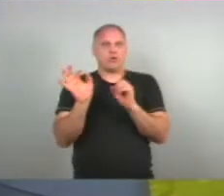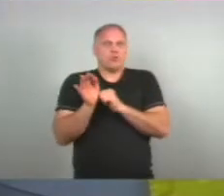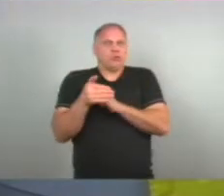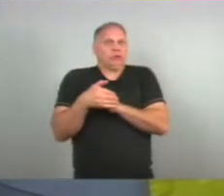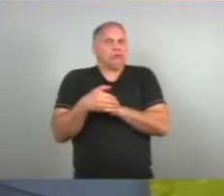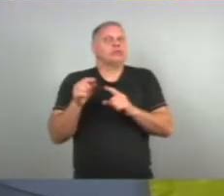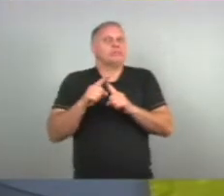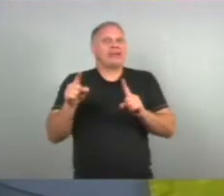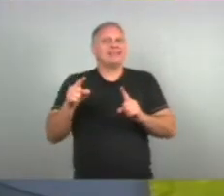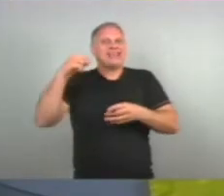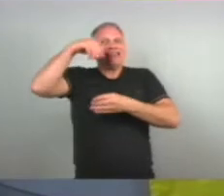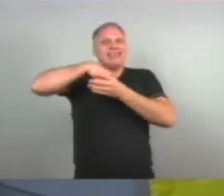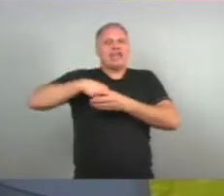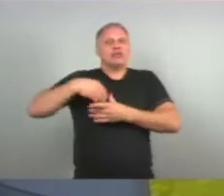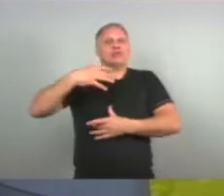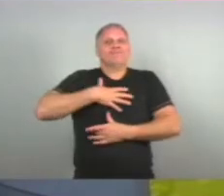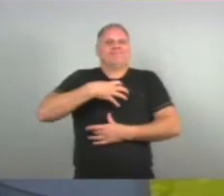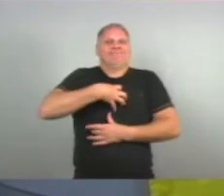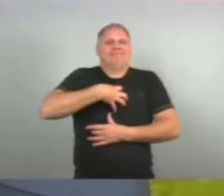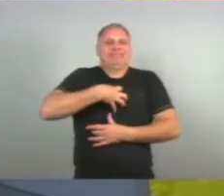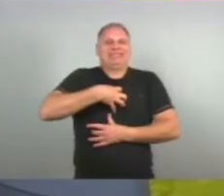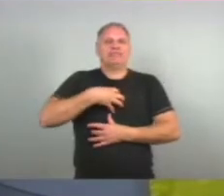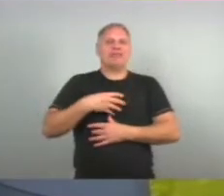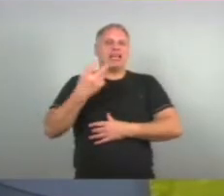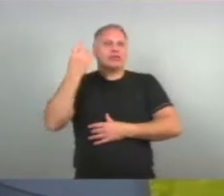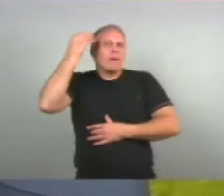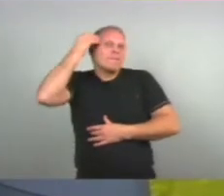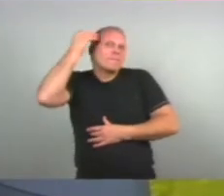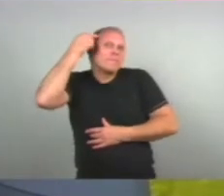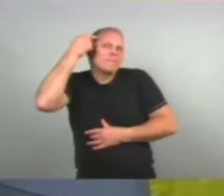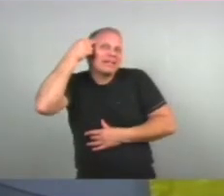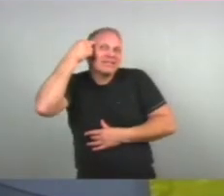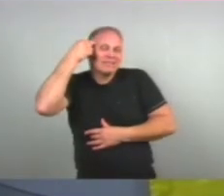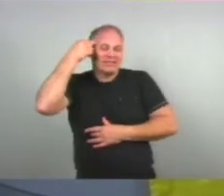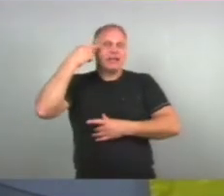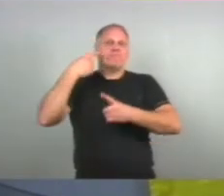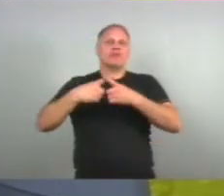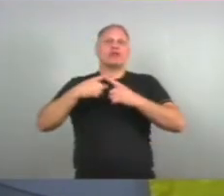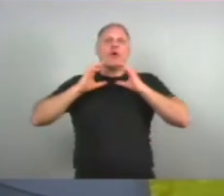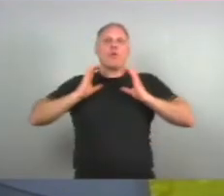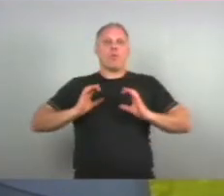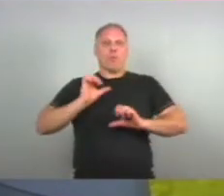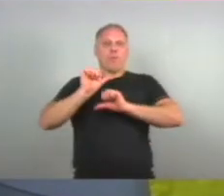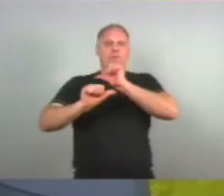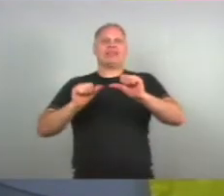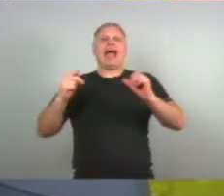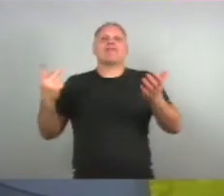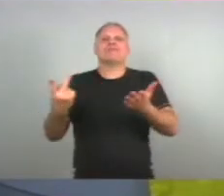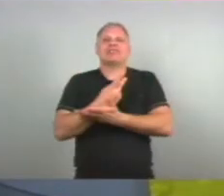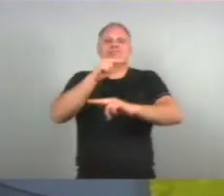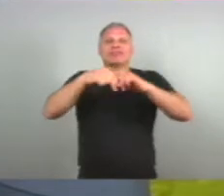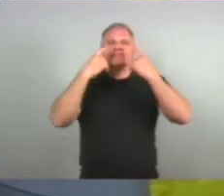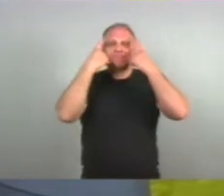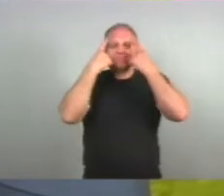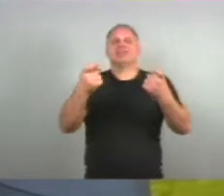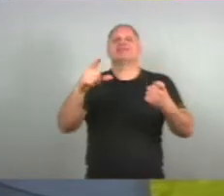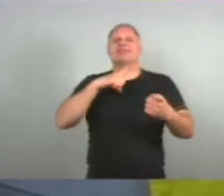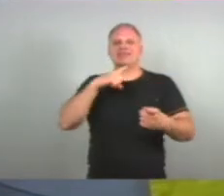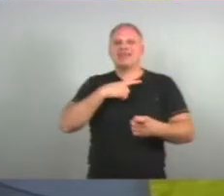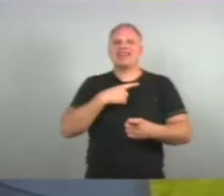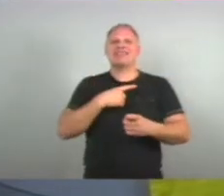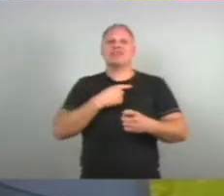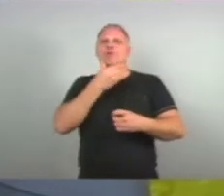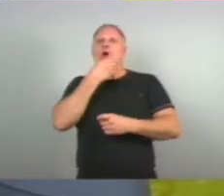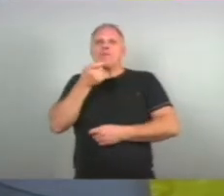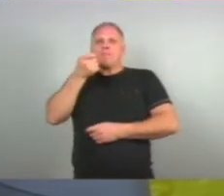Profundos na alma, né? Muitas vezes um comportamento Disfuncional na mulher Ela é ocasionada Por uma violência psicológica Que foi